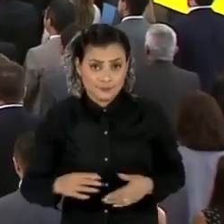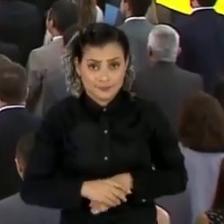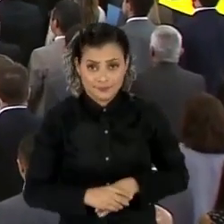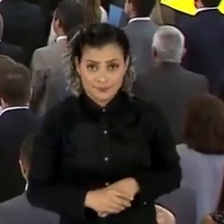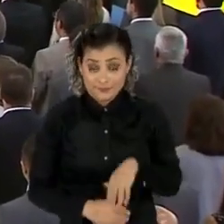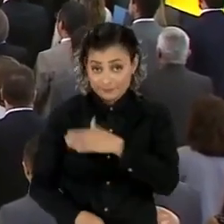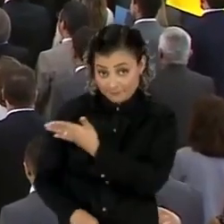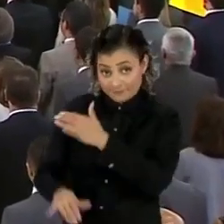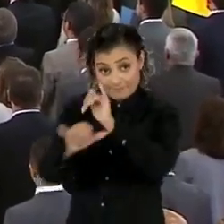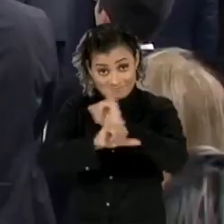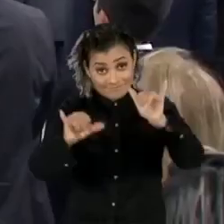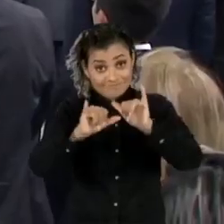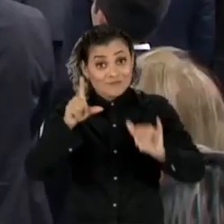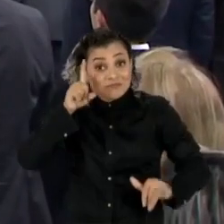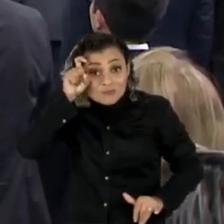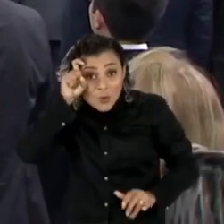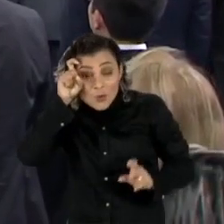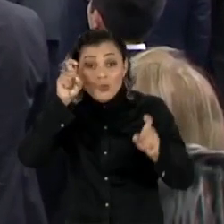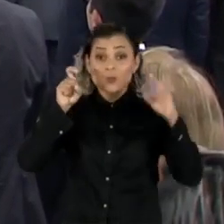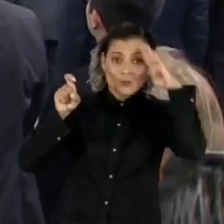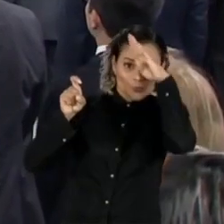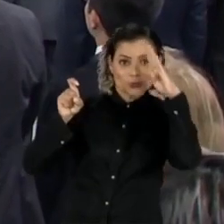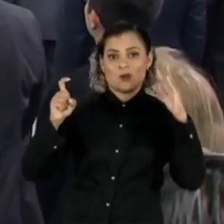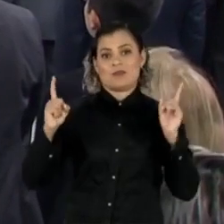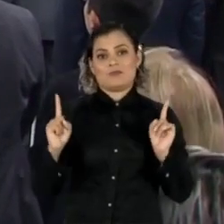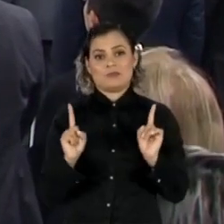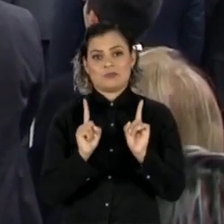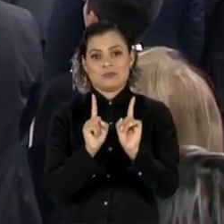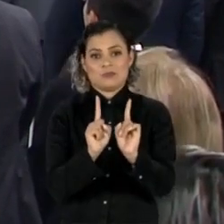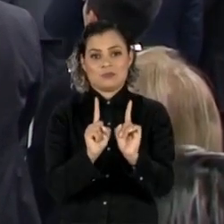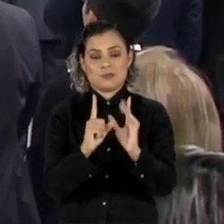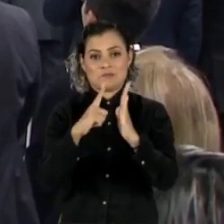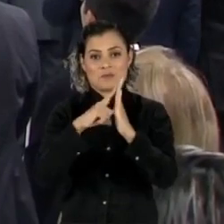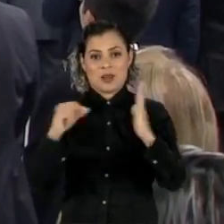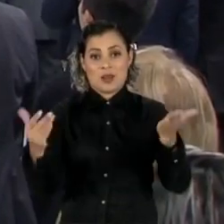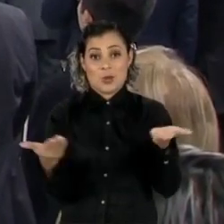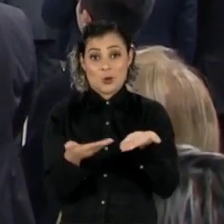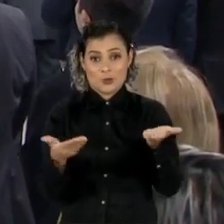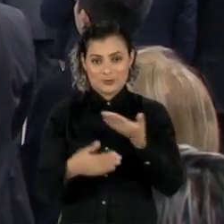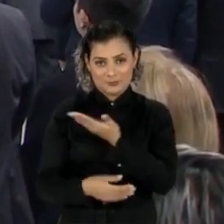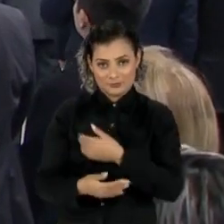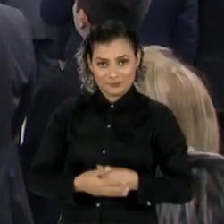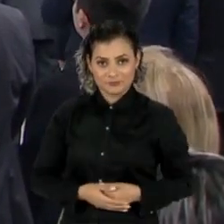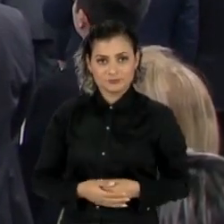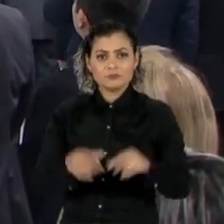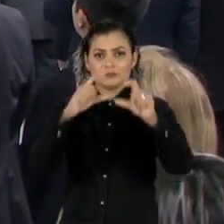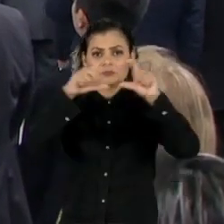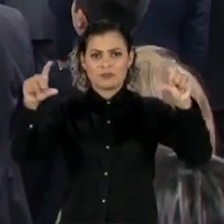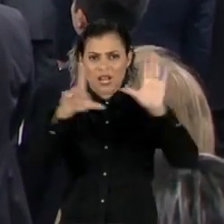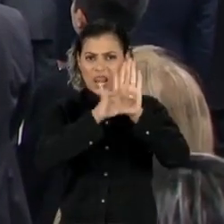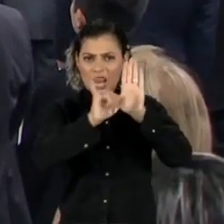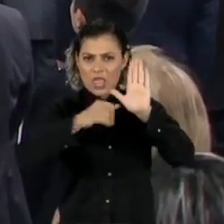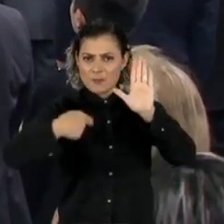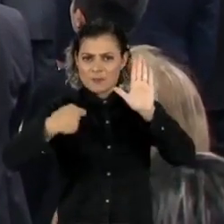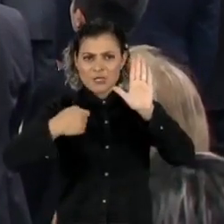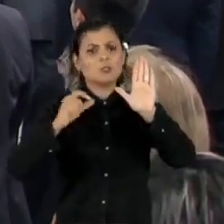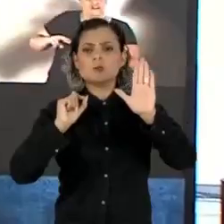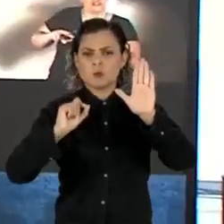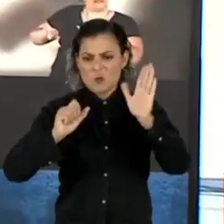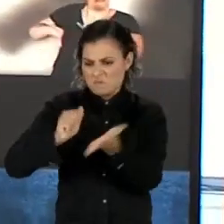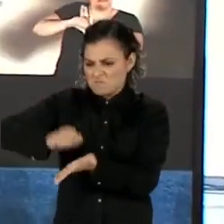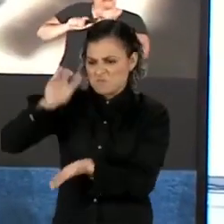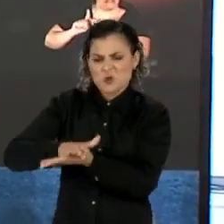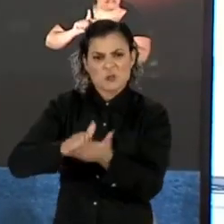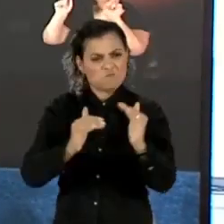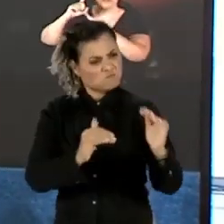apresentada pelo ministro Sérgio Moro e pelo presidente Jair Bolsonaro numa cerimônia no Palácio do Planalto. Com o slogan, a lei tem que estar acima da impunidade,